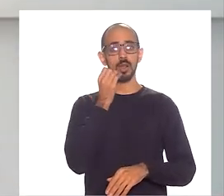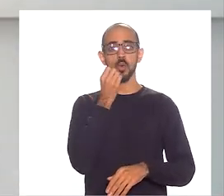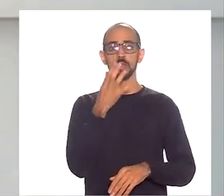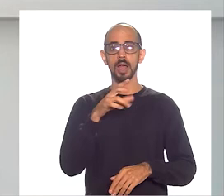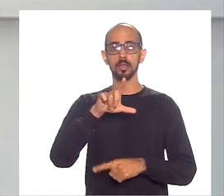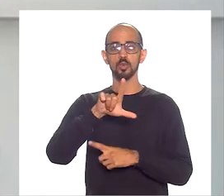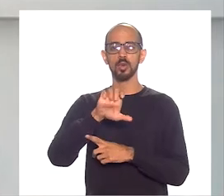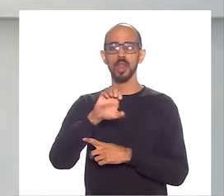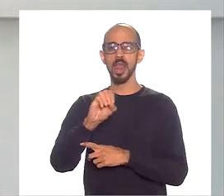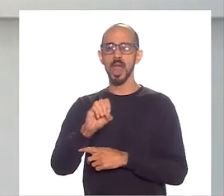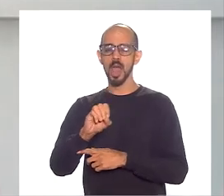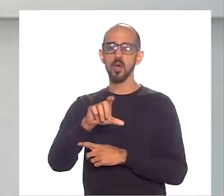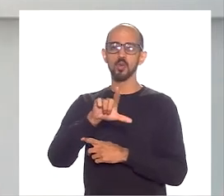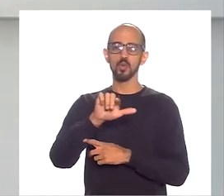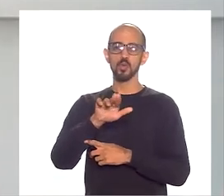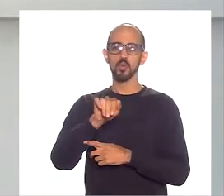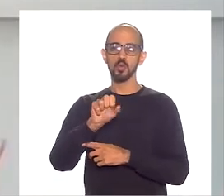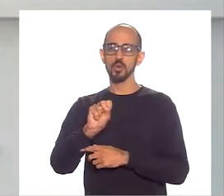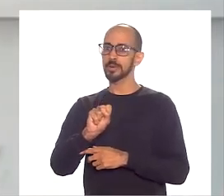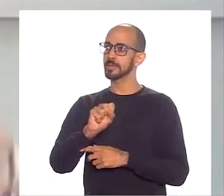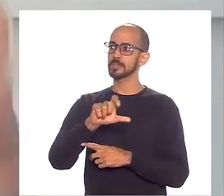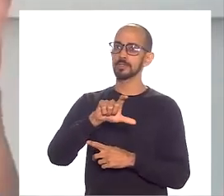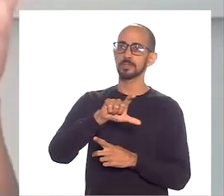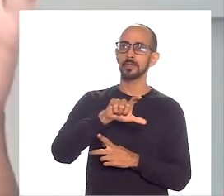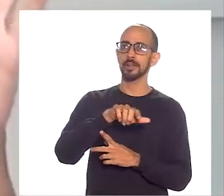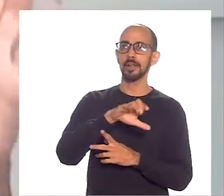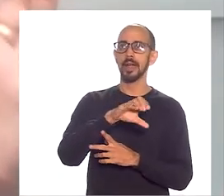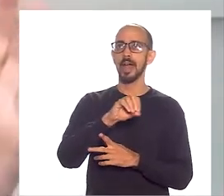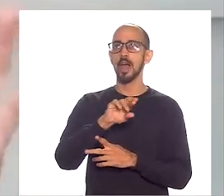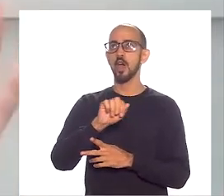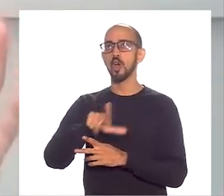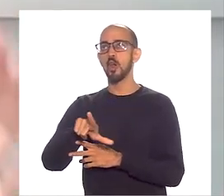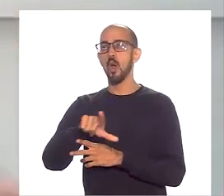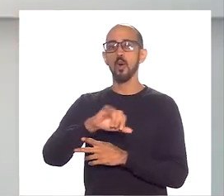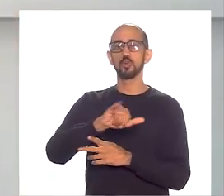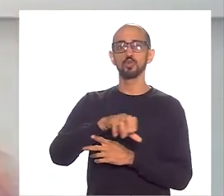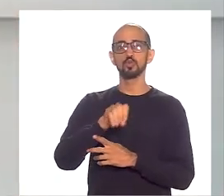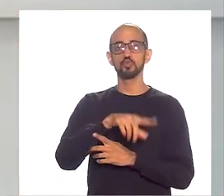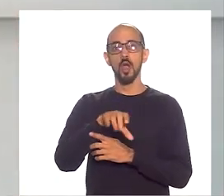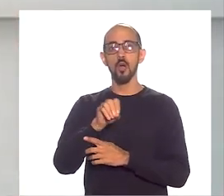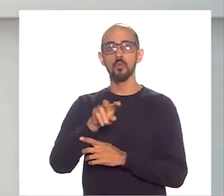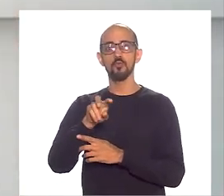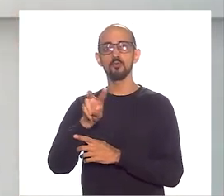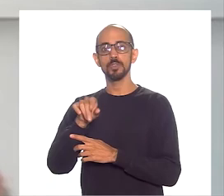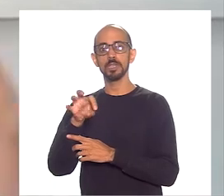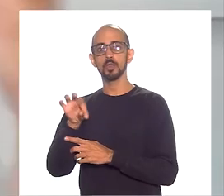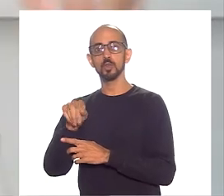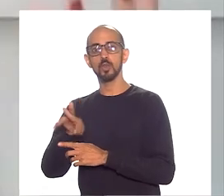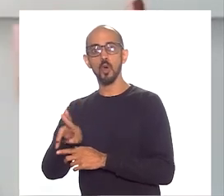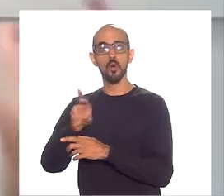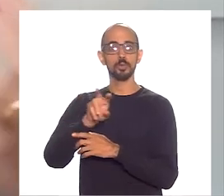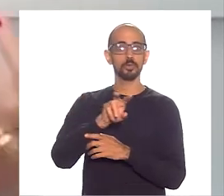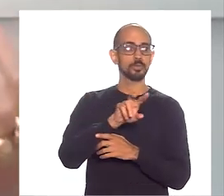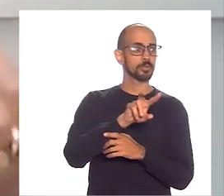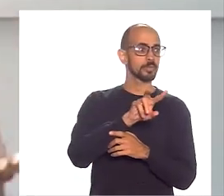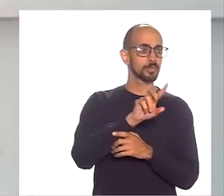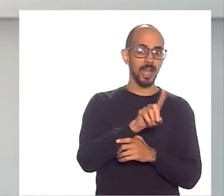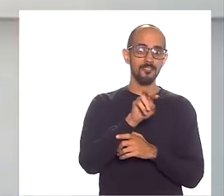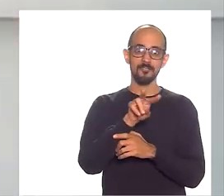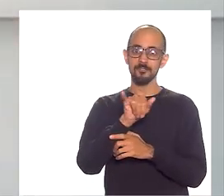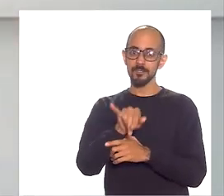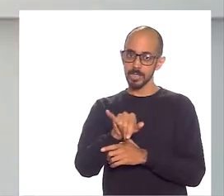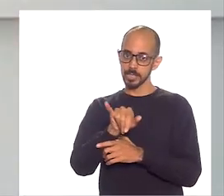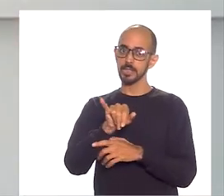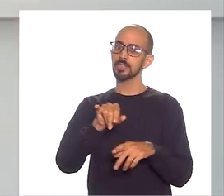do Léo, do Lucas, da Carol, da Bia, do João Vitor, do Davi. A gente tem